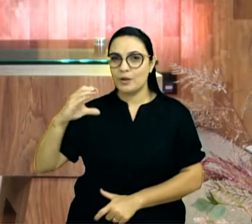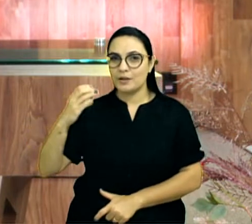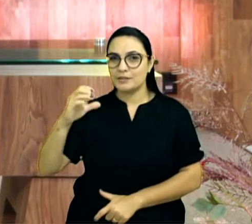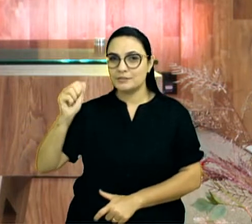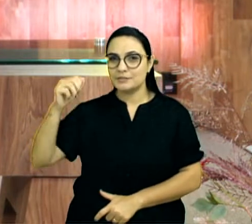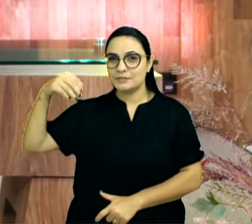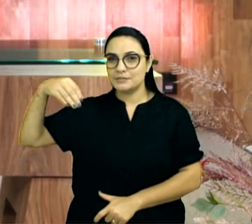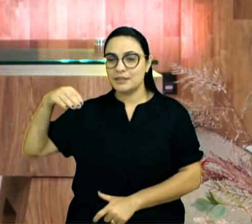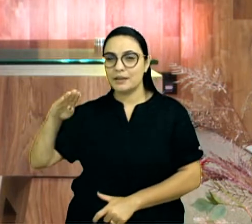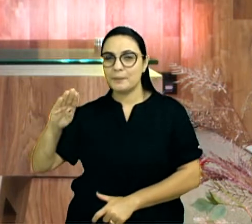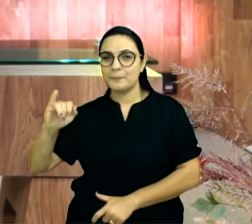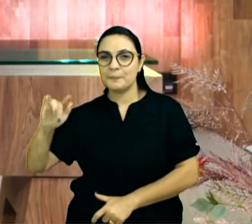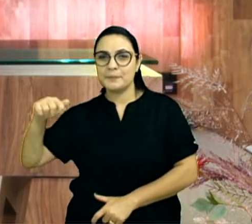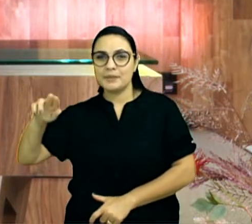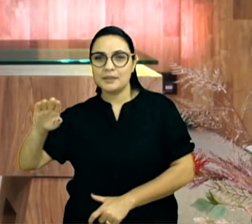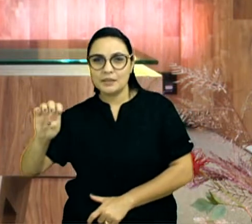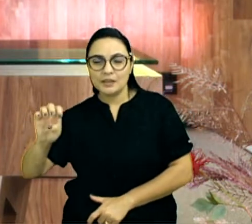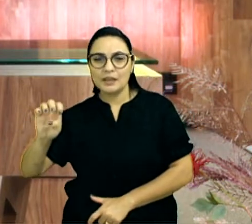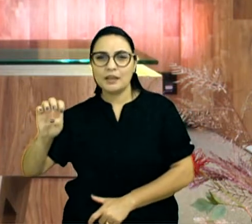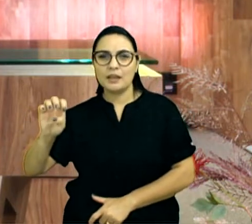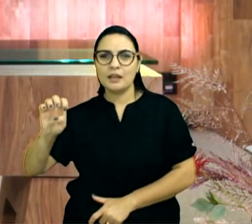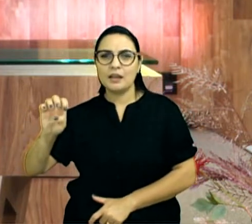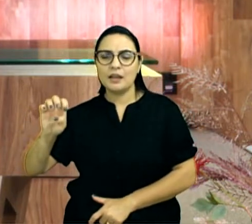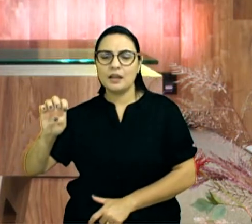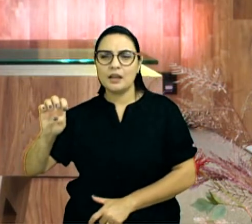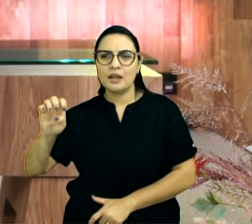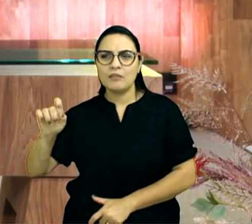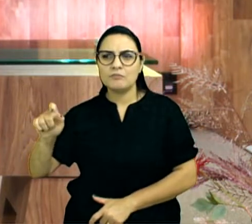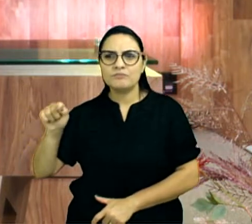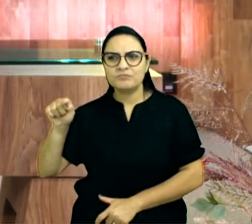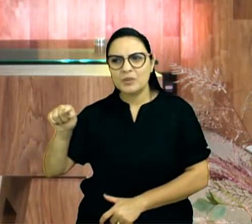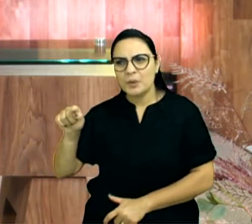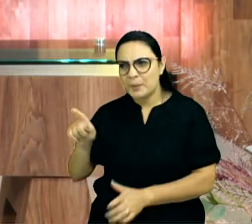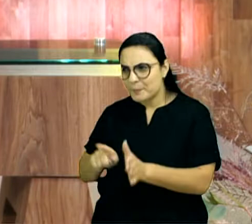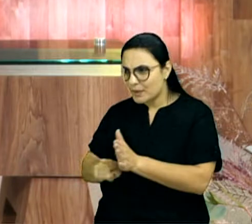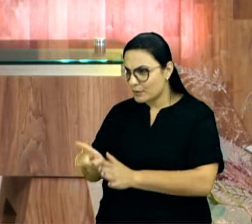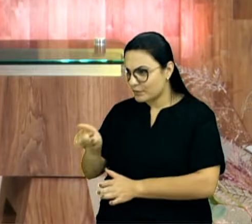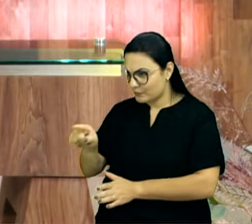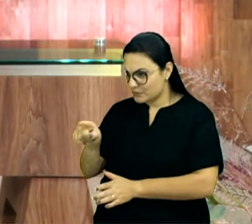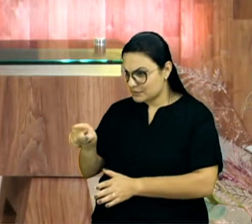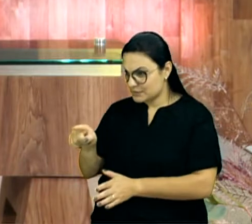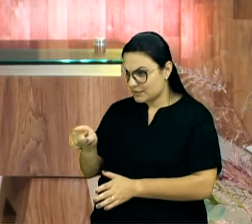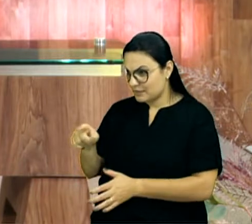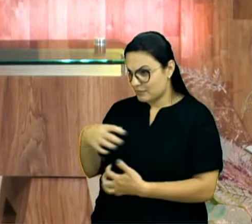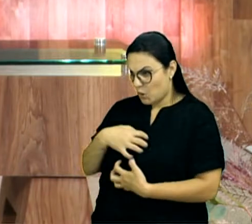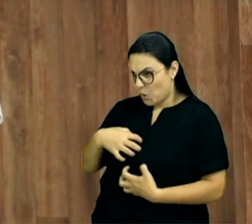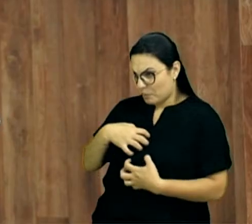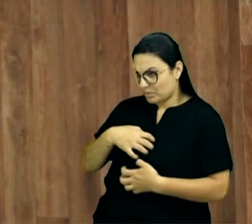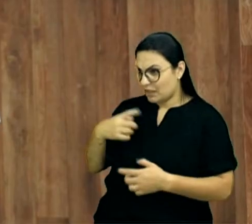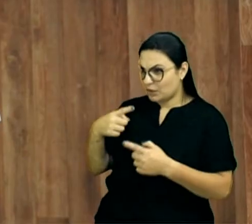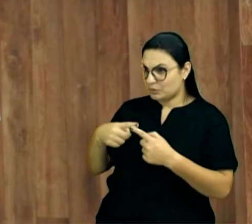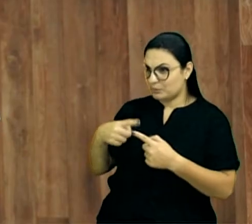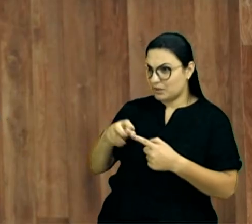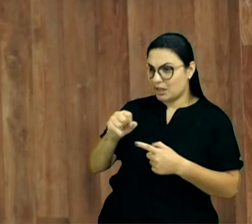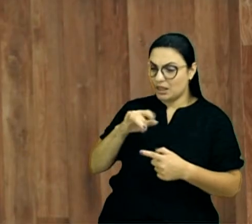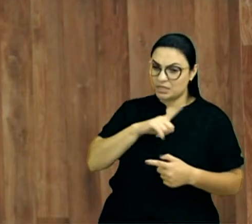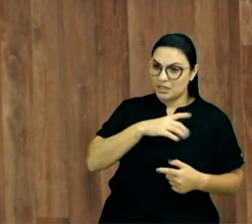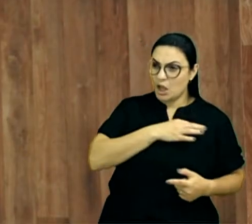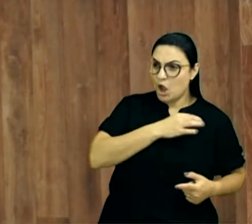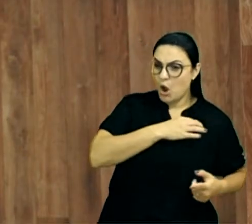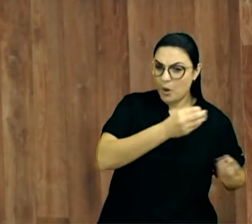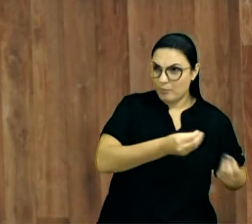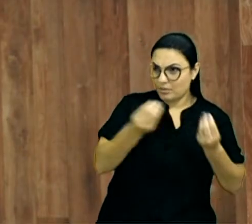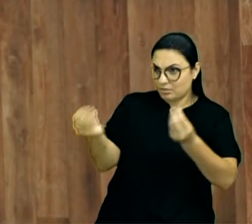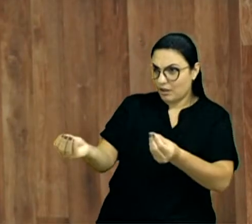foi de alguns anos, e eu falei, mano, você se importa de eu te presentear com essas roupas? Menino,